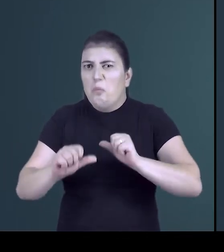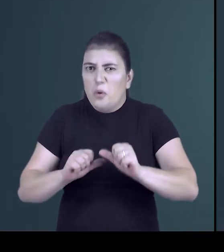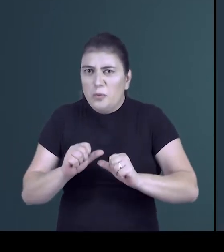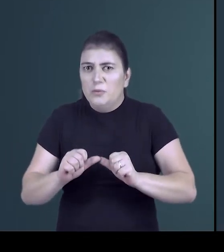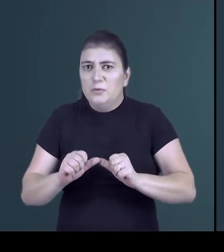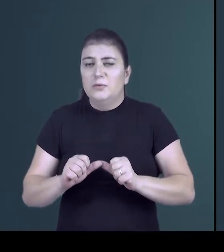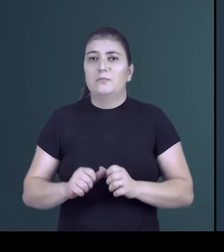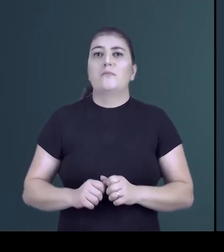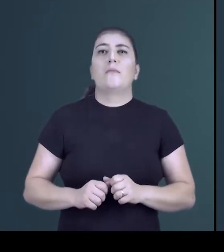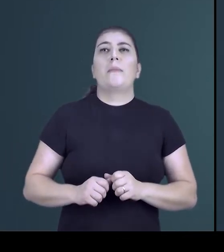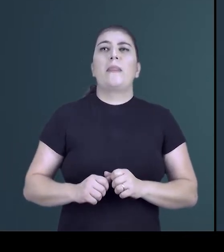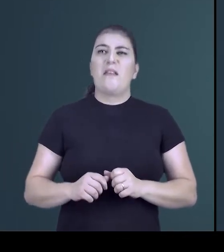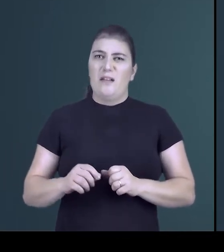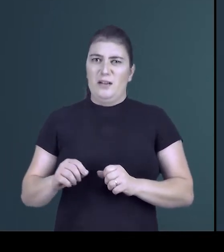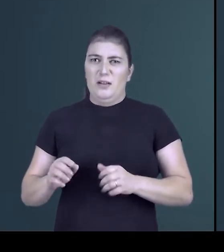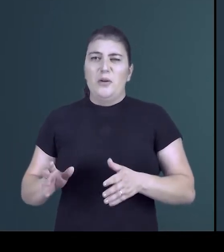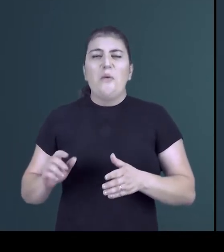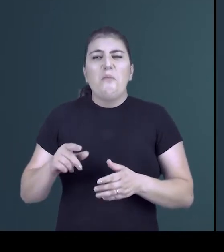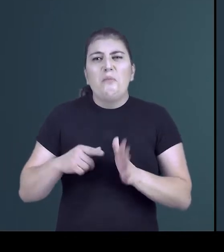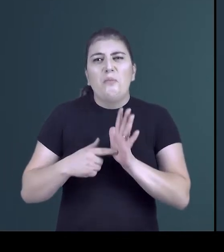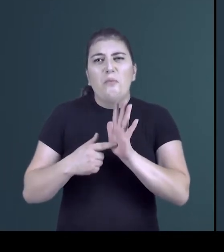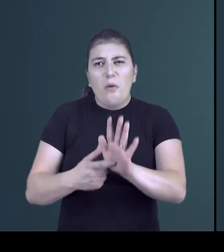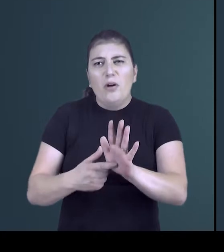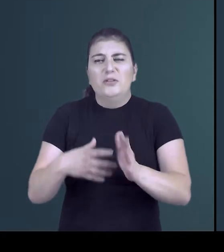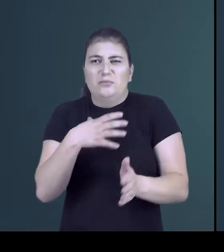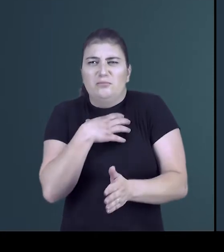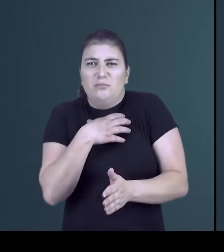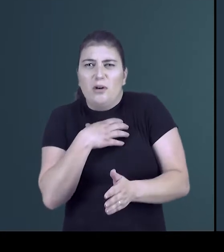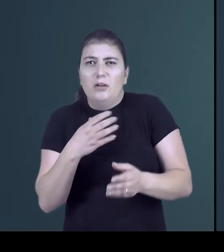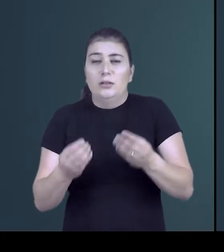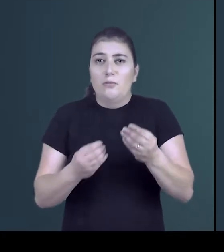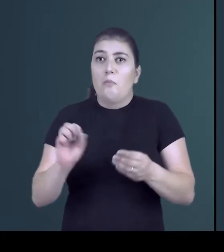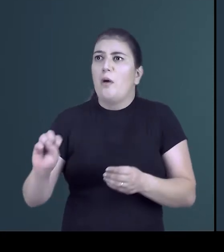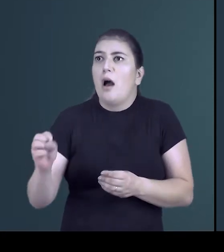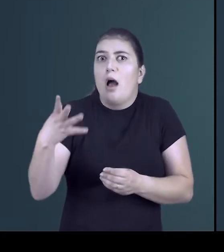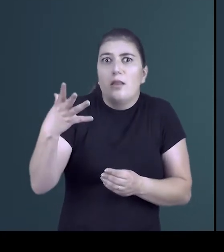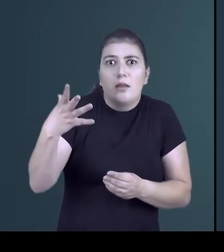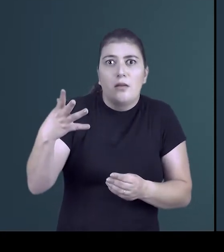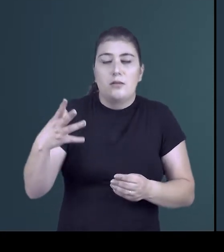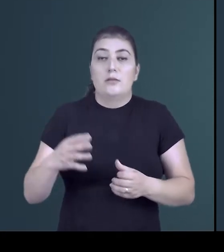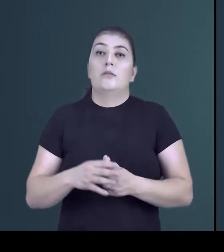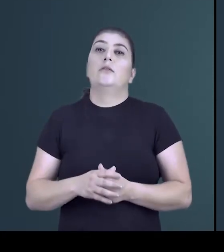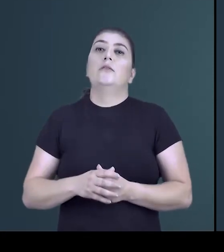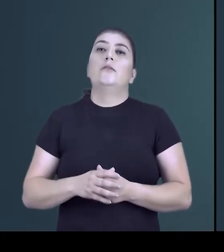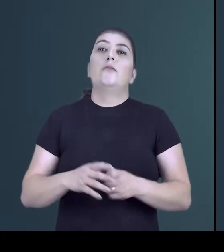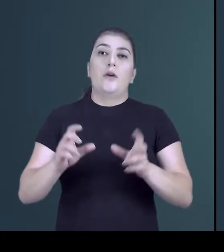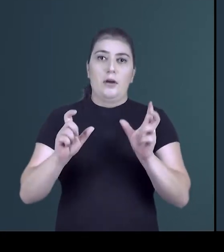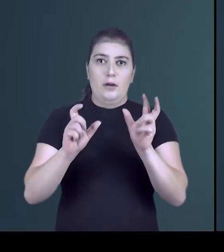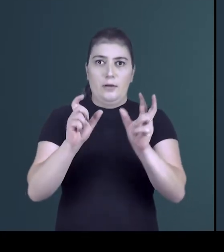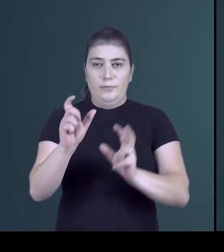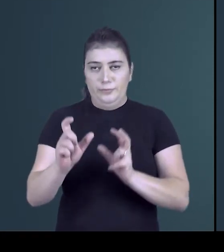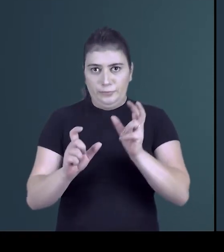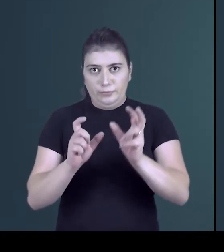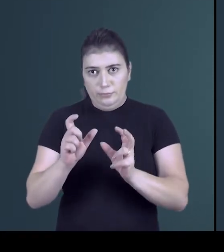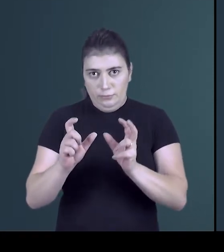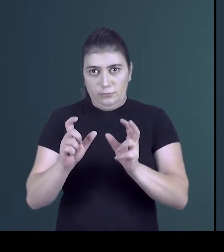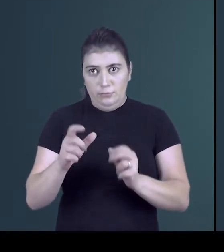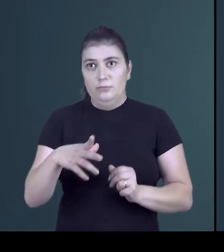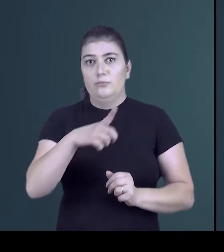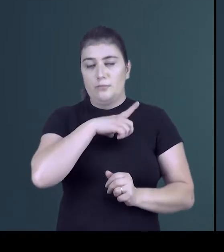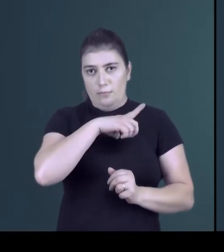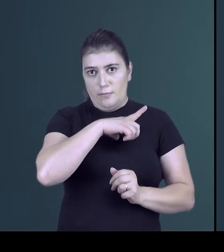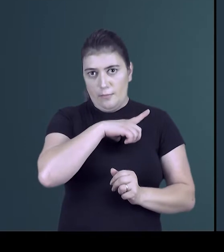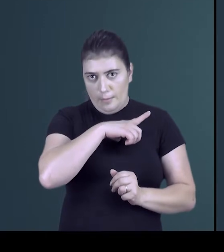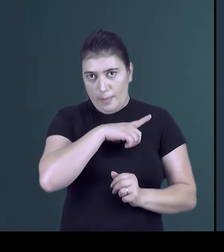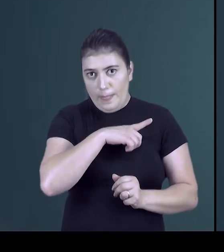Estabelecendo uma causa, uma intensidade, um modo ou uma ação, funcionando como adverbio. Se